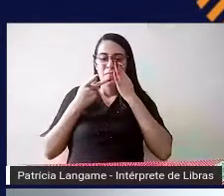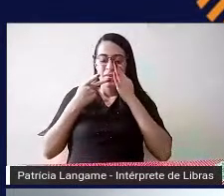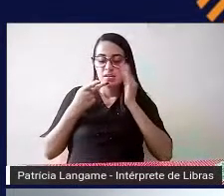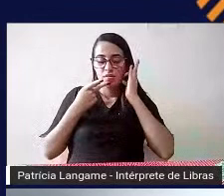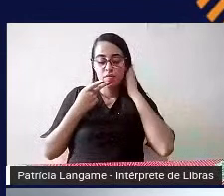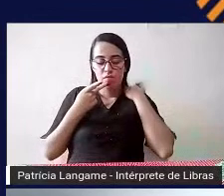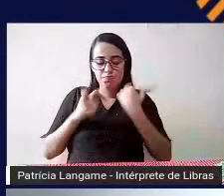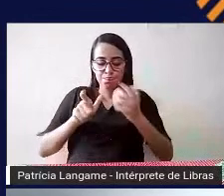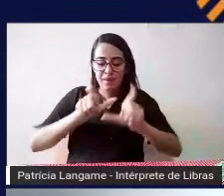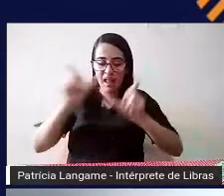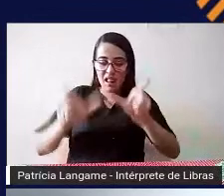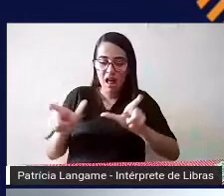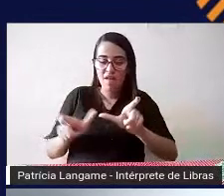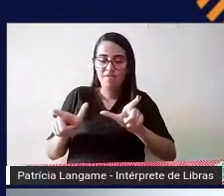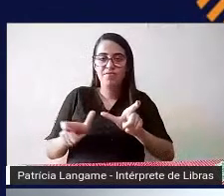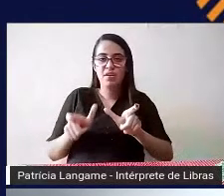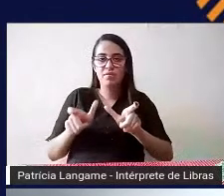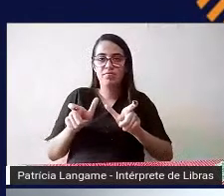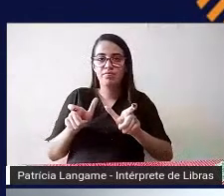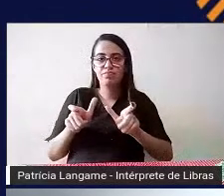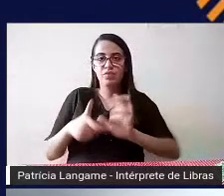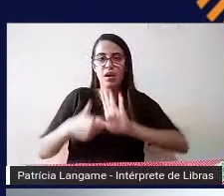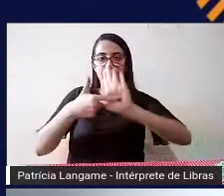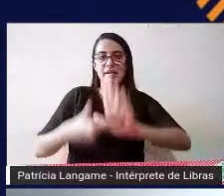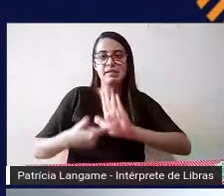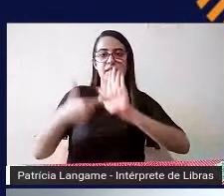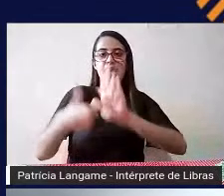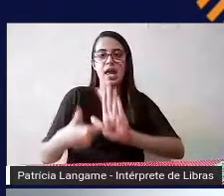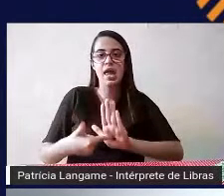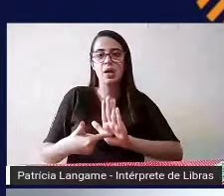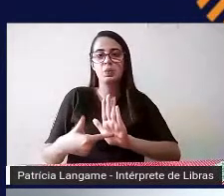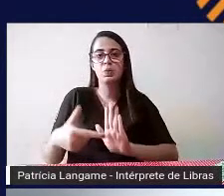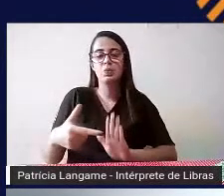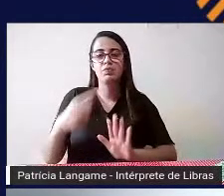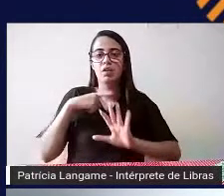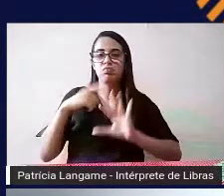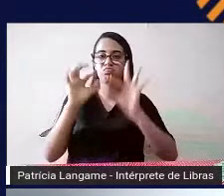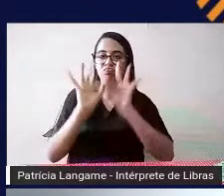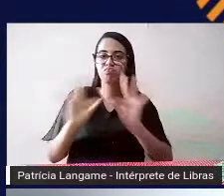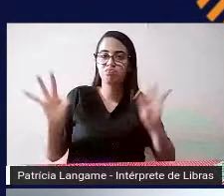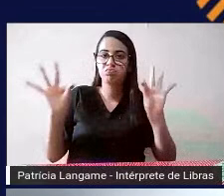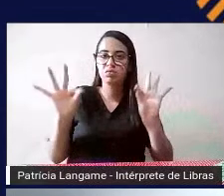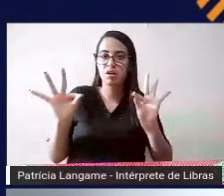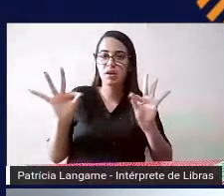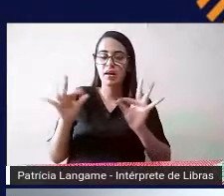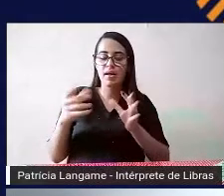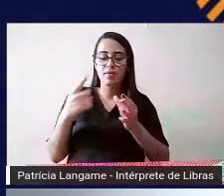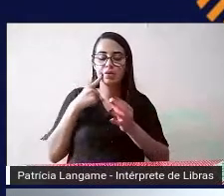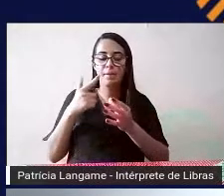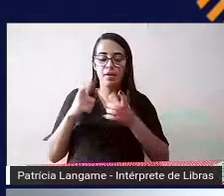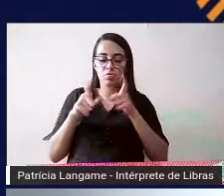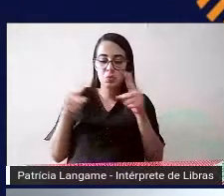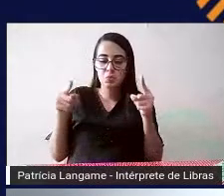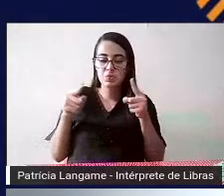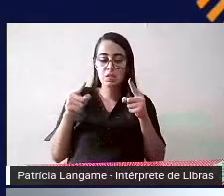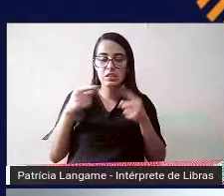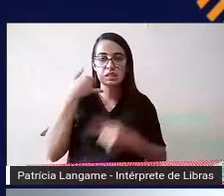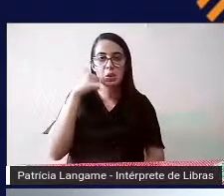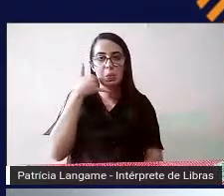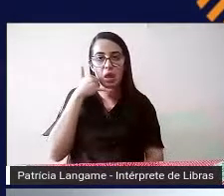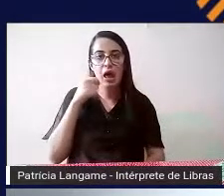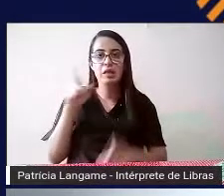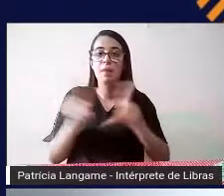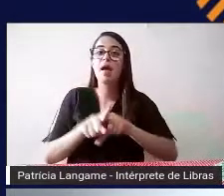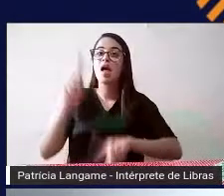Braille hoje tem linhas Braille bem compactas do tamanho de um celular por exemplo e também são equipamentos